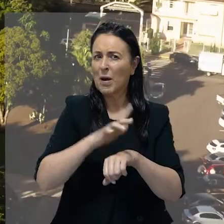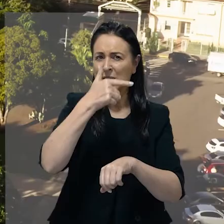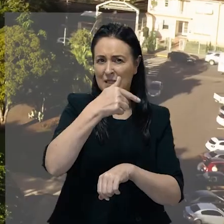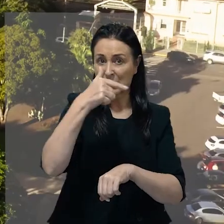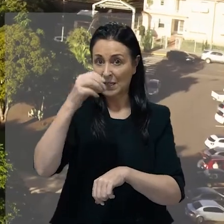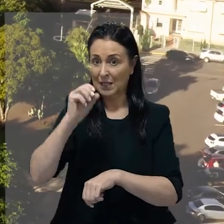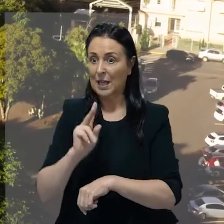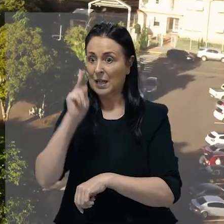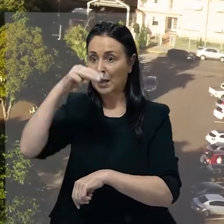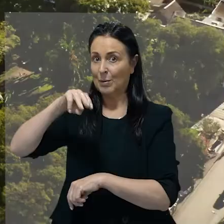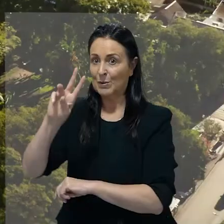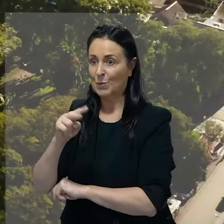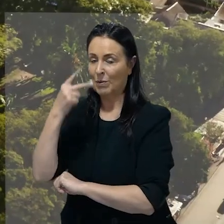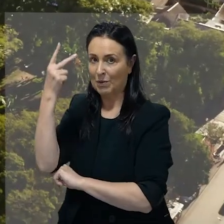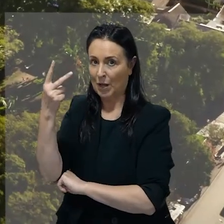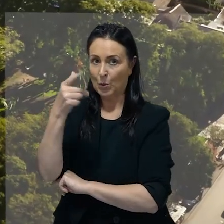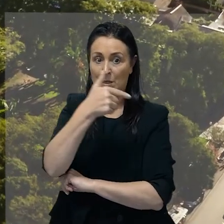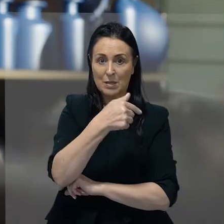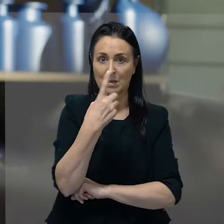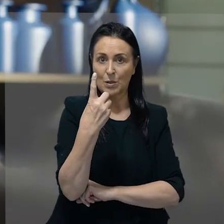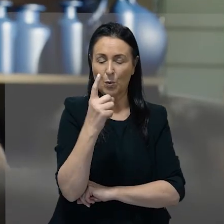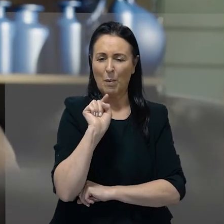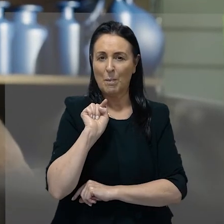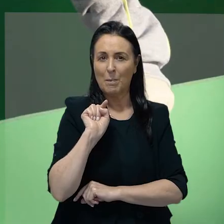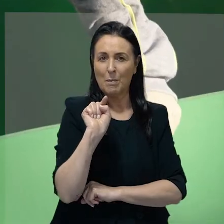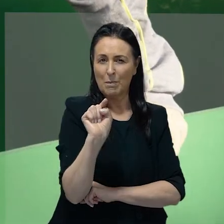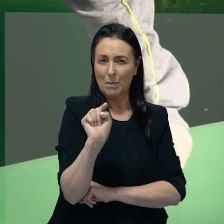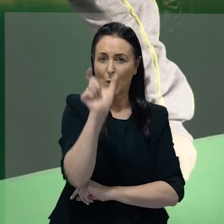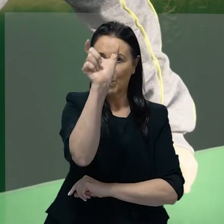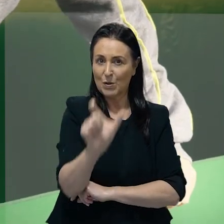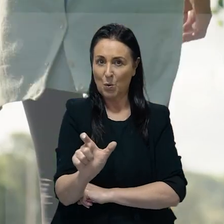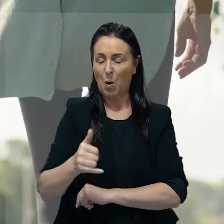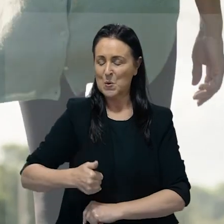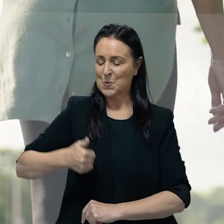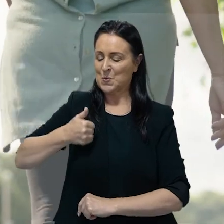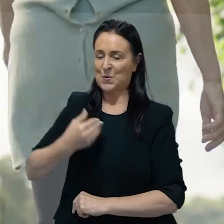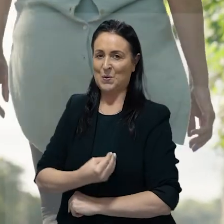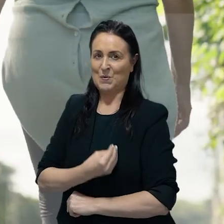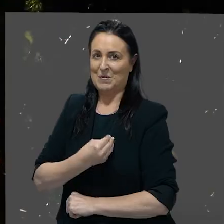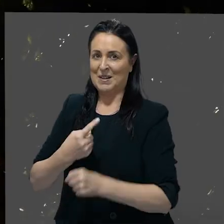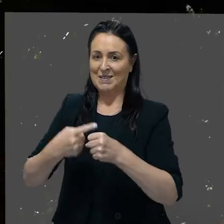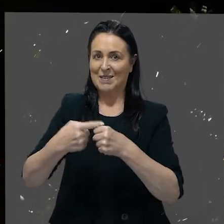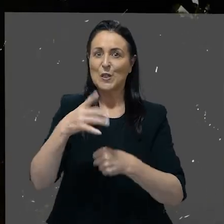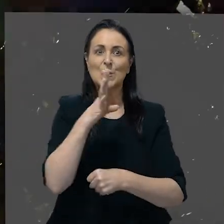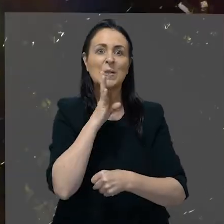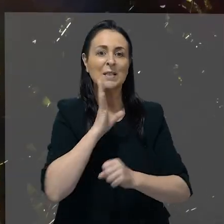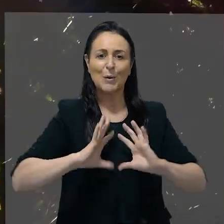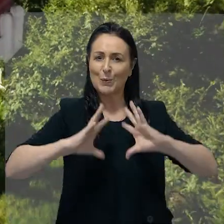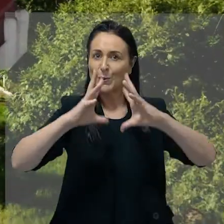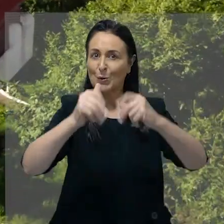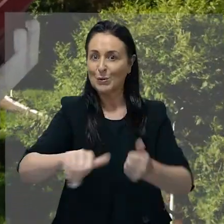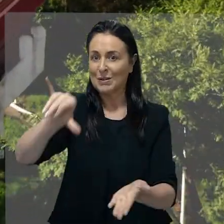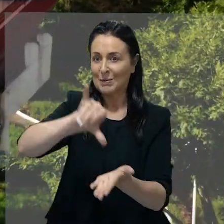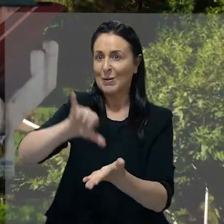770 quilômetros quadrados. Cerca de 71 mil habitantes se orgulham de viver em uma cidade conhecida por